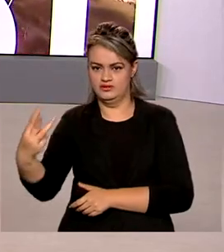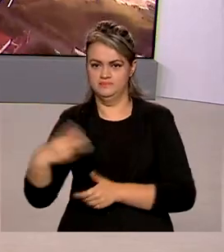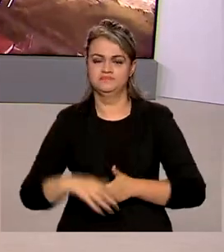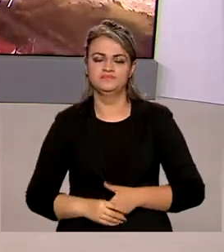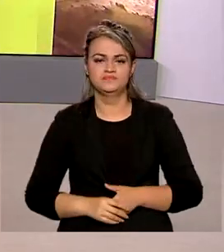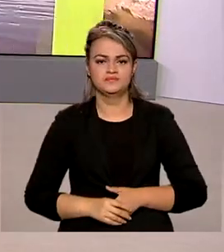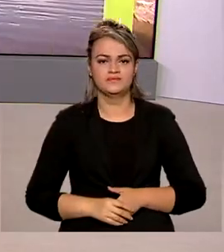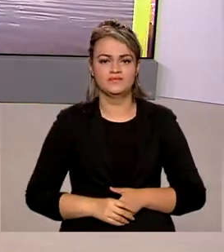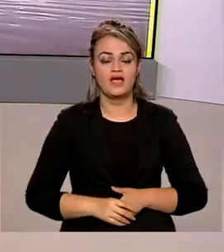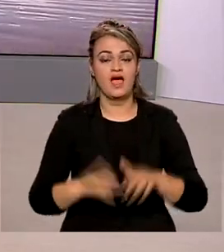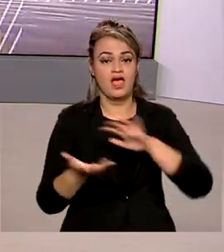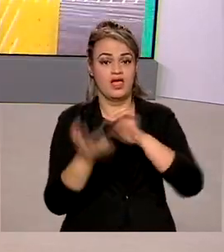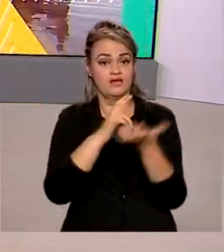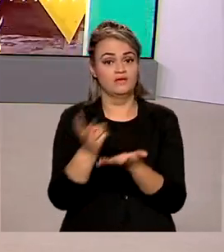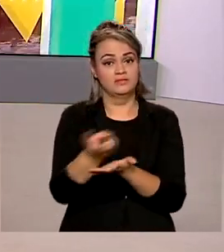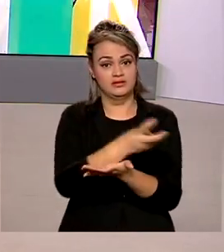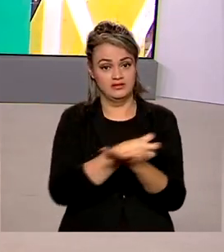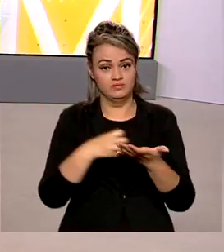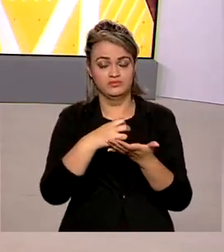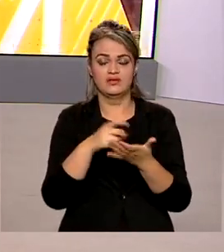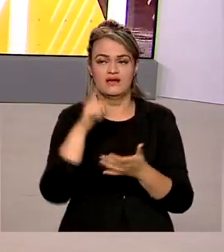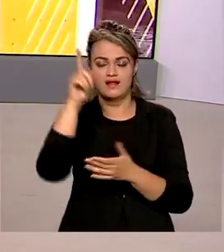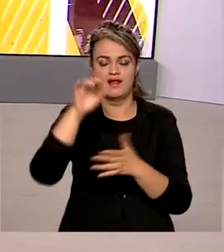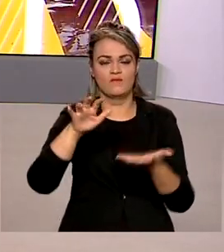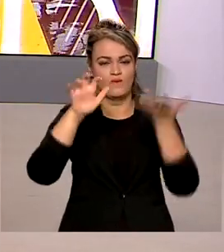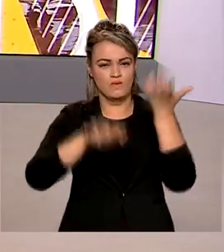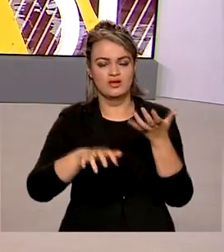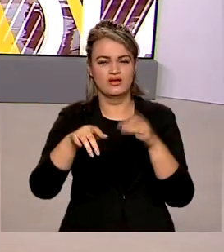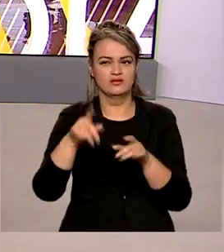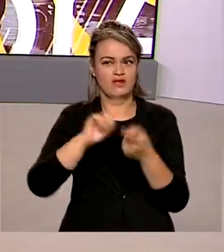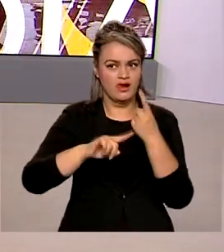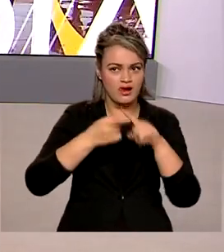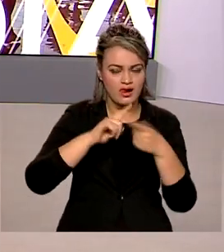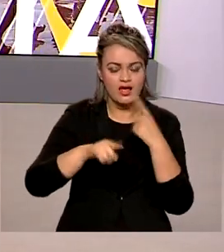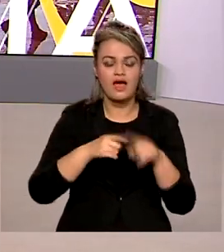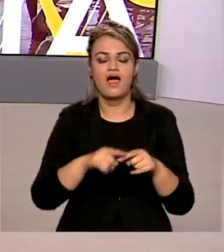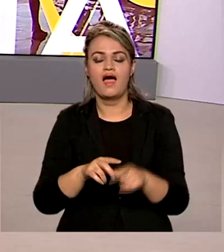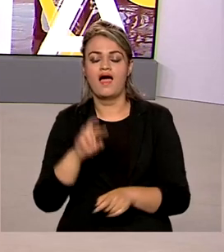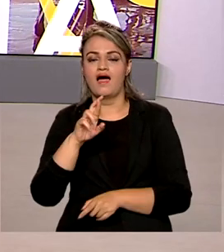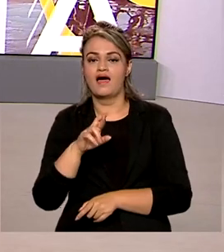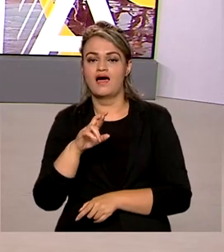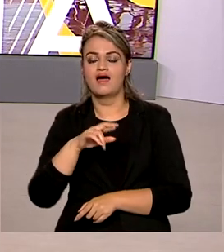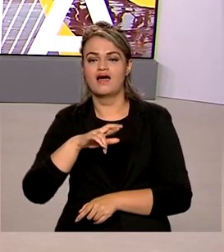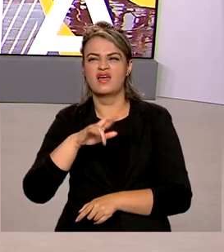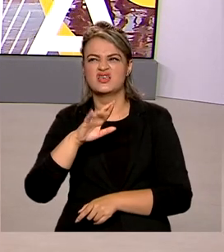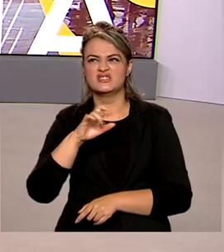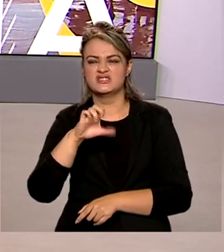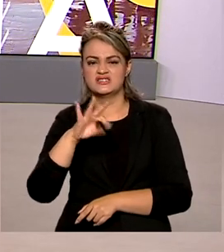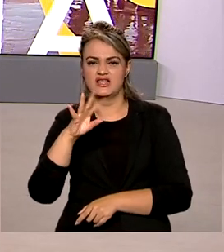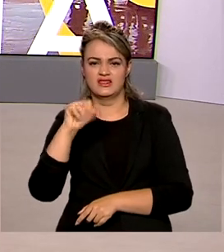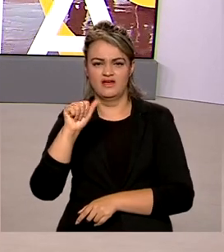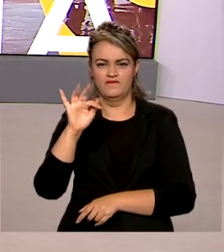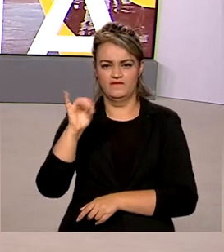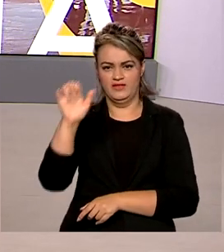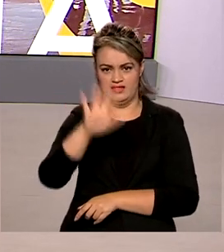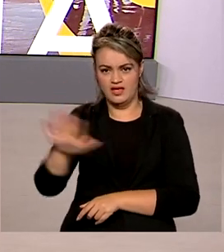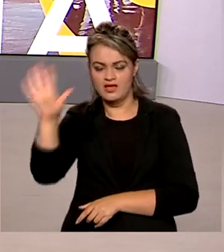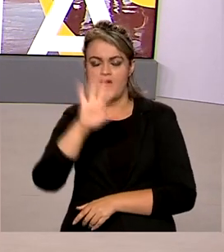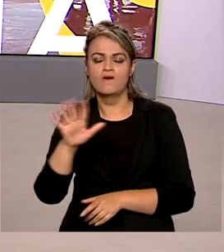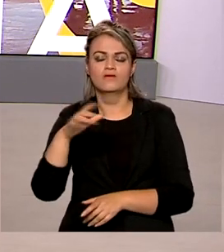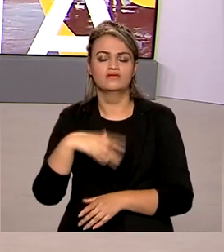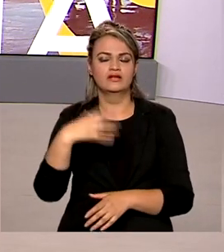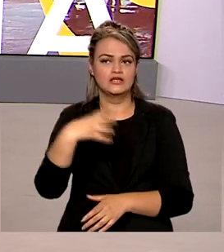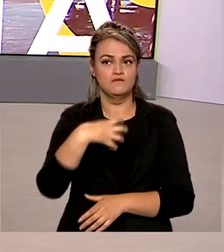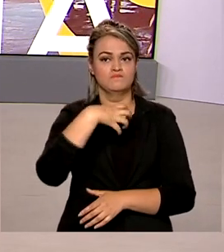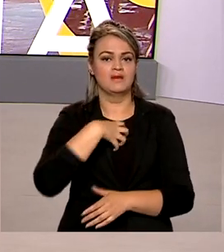Com a reforma tributária do governo tramitando no Congresso Nacional, a Receita Federal divulgou uma estimativa de impacto com as mudanças